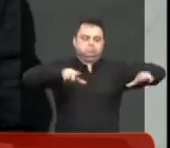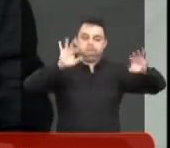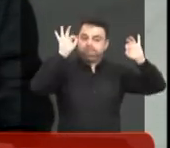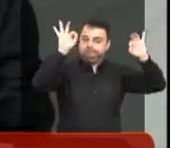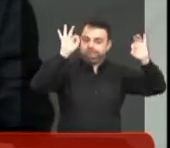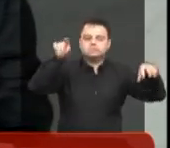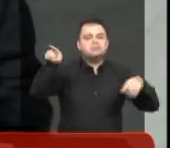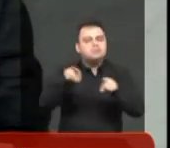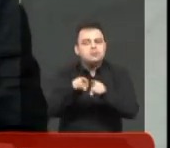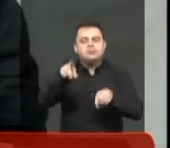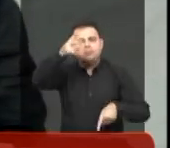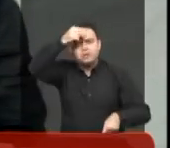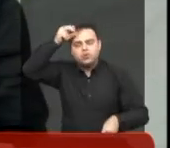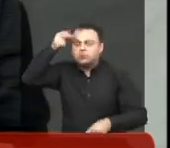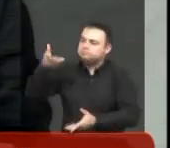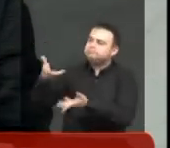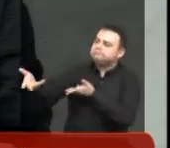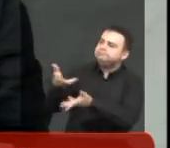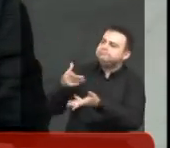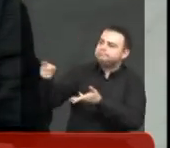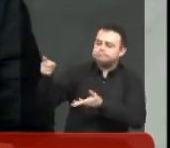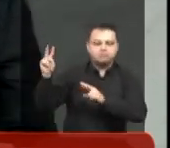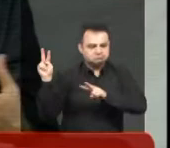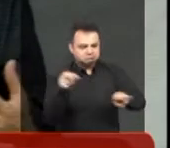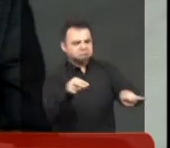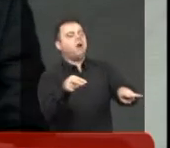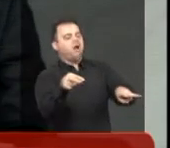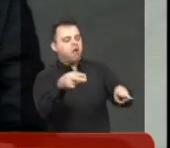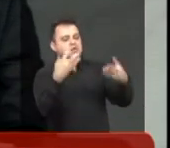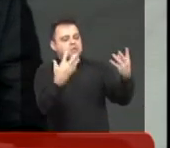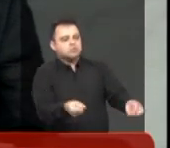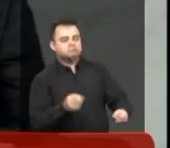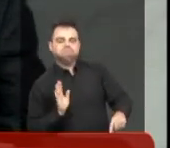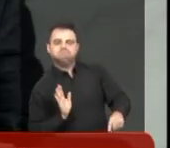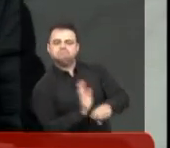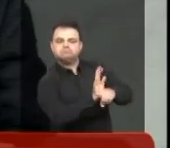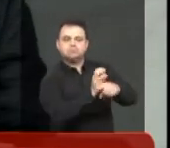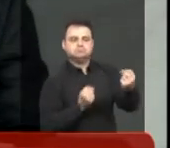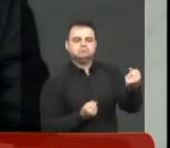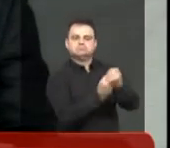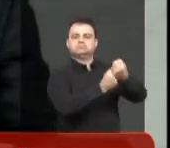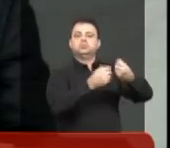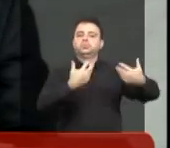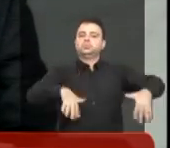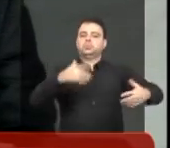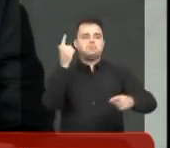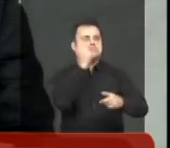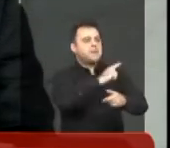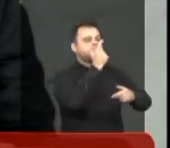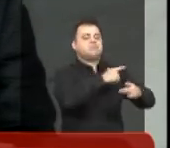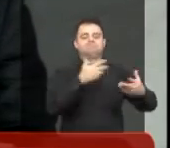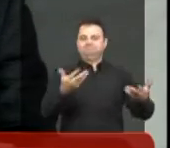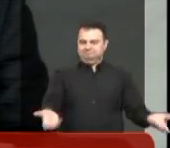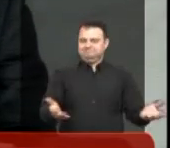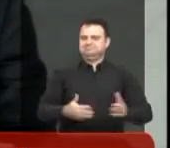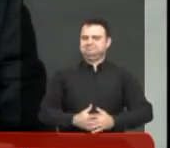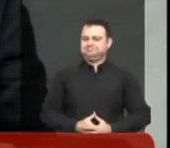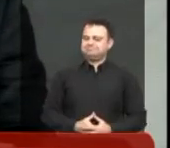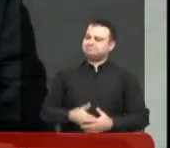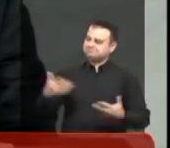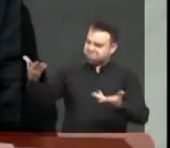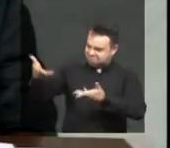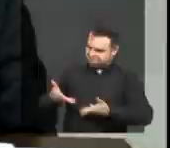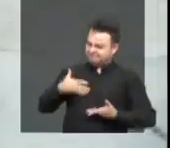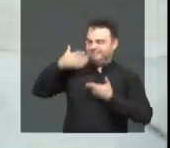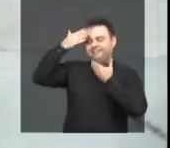sensível à causa também. Então, essa somatória de fatores acabou produzindo esse resultado bastante positivo.